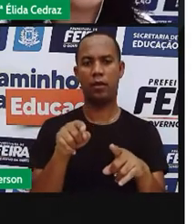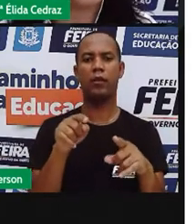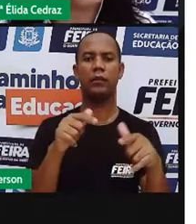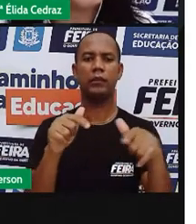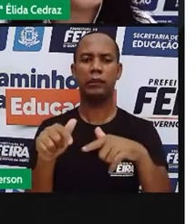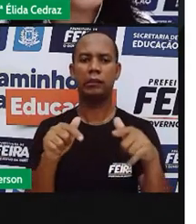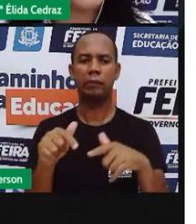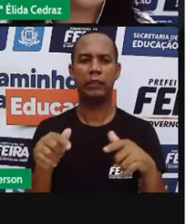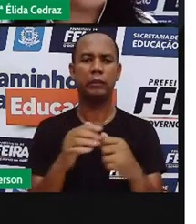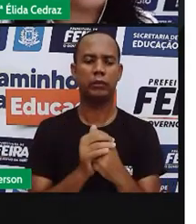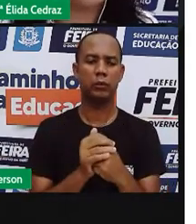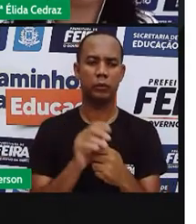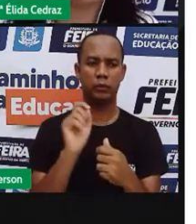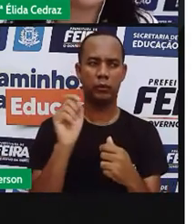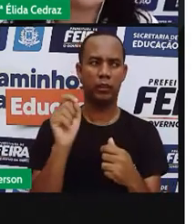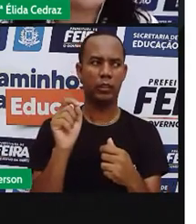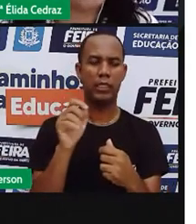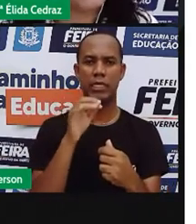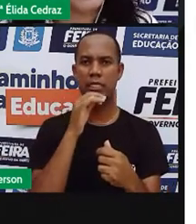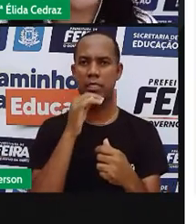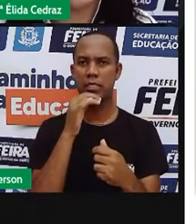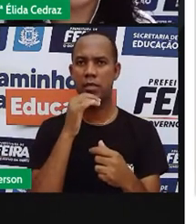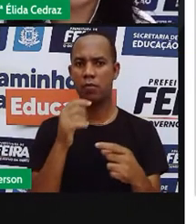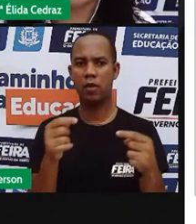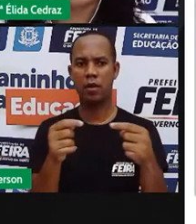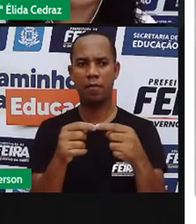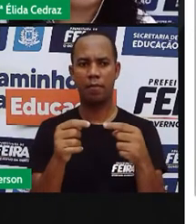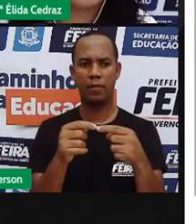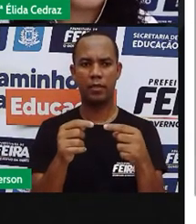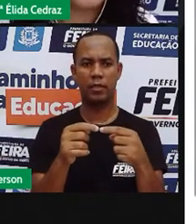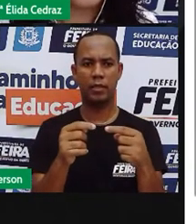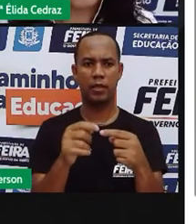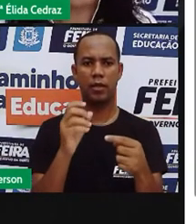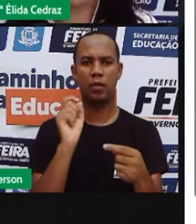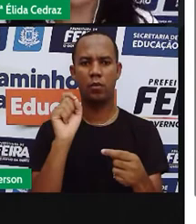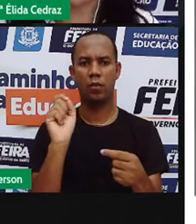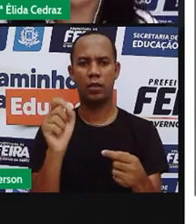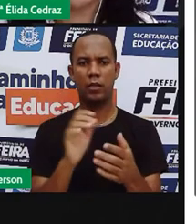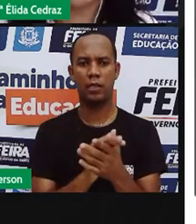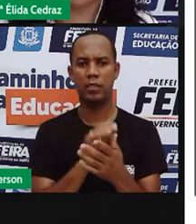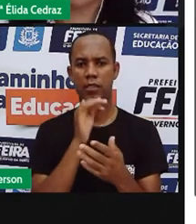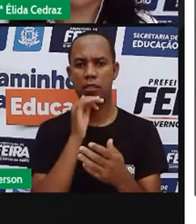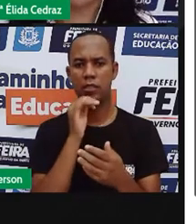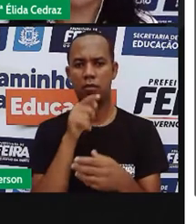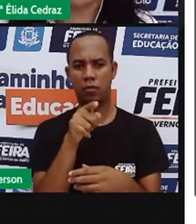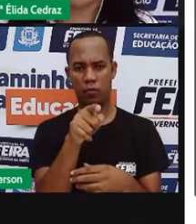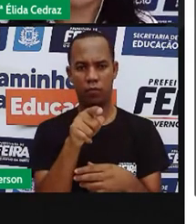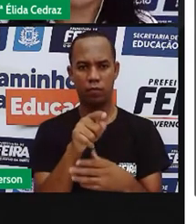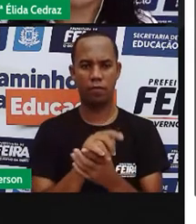objetivo